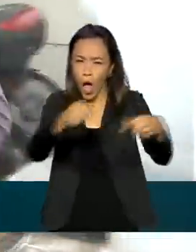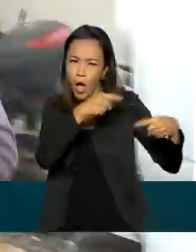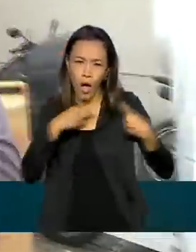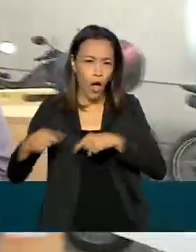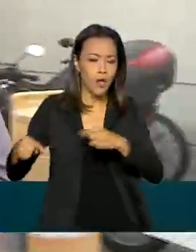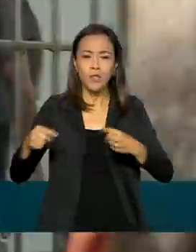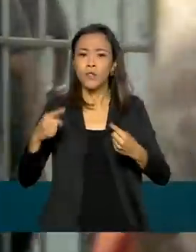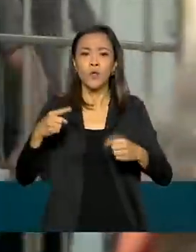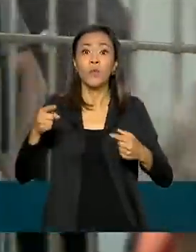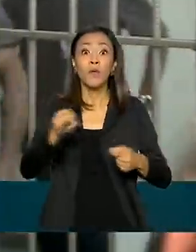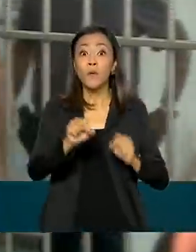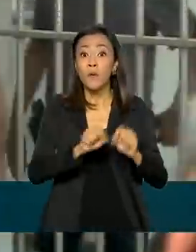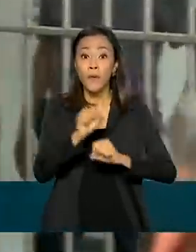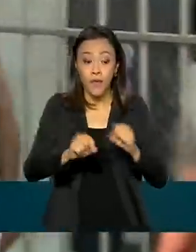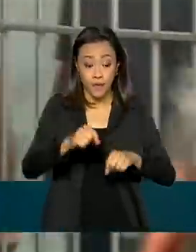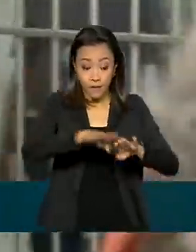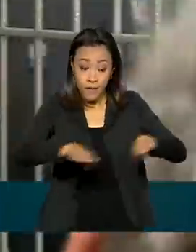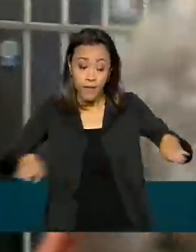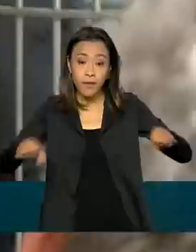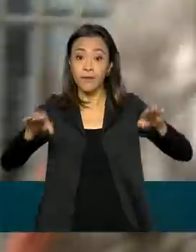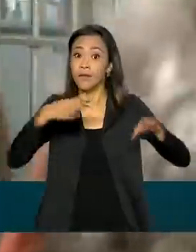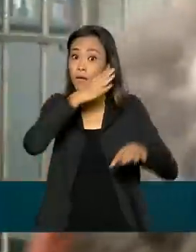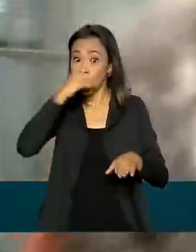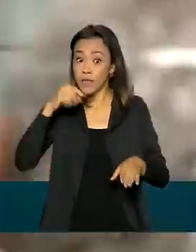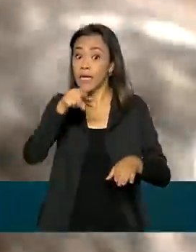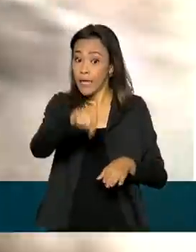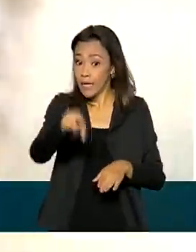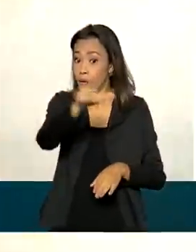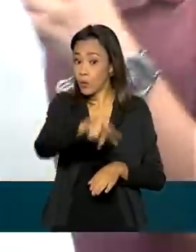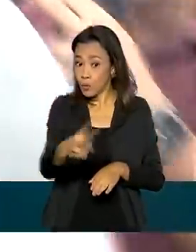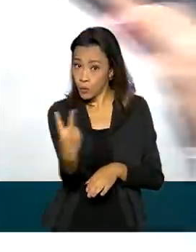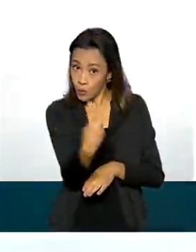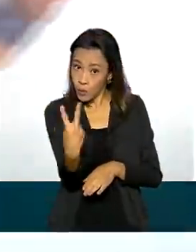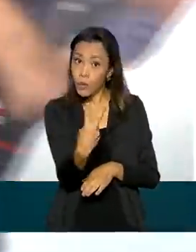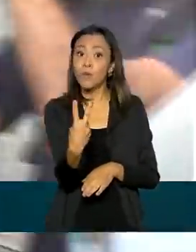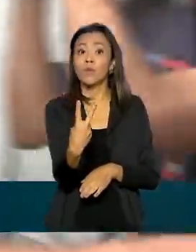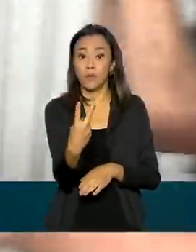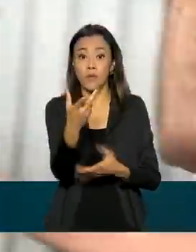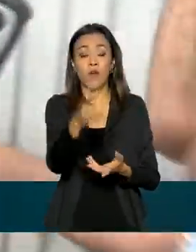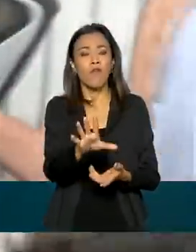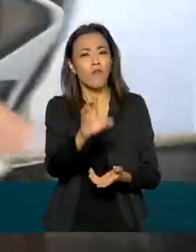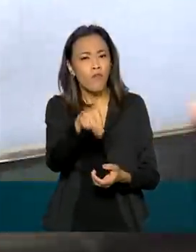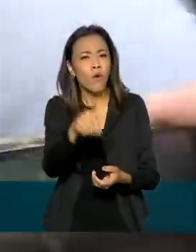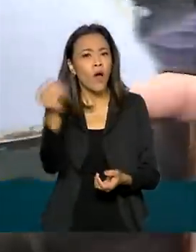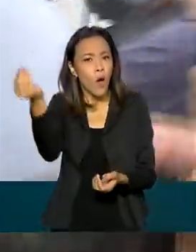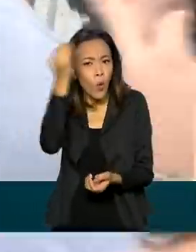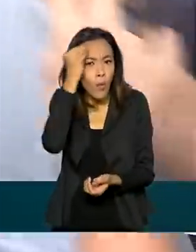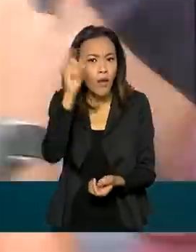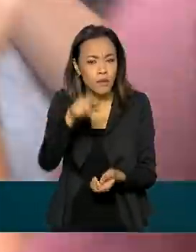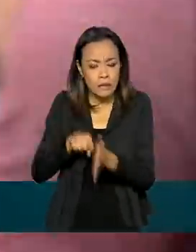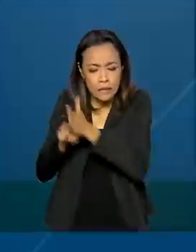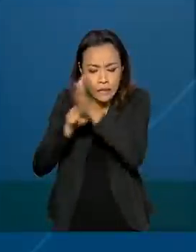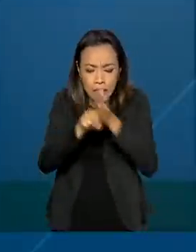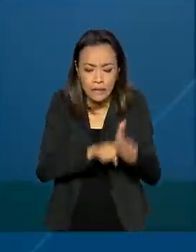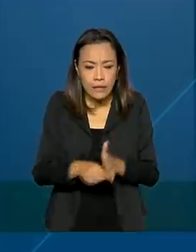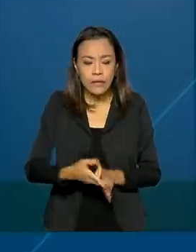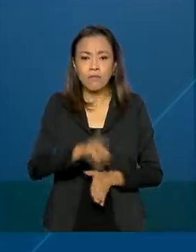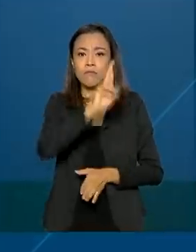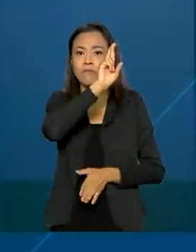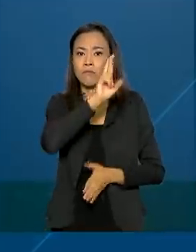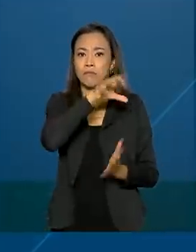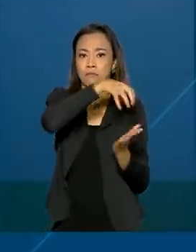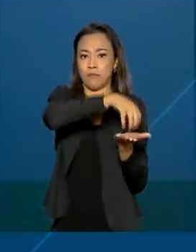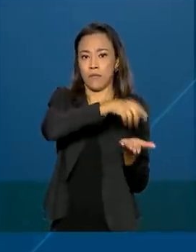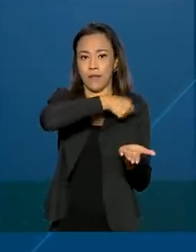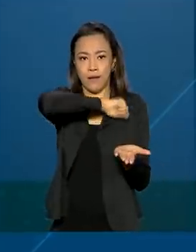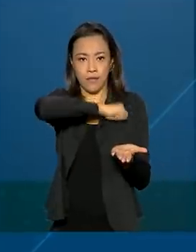padrasto e a mãe de Henri foram indiciados por homicídio duplamente qualificado. As investigações foram feitas pela Delegacia de